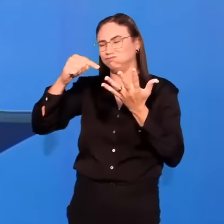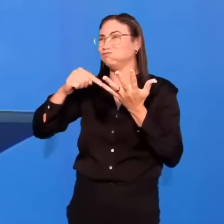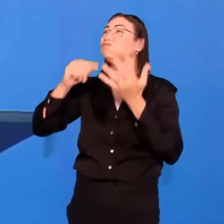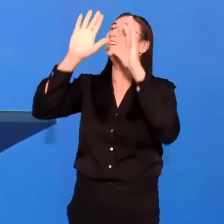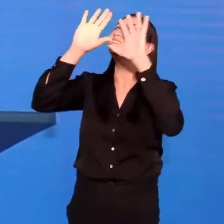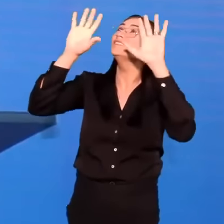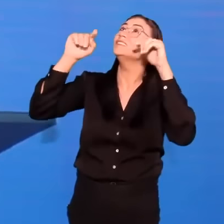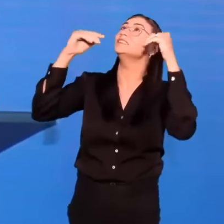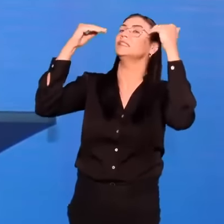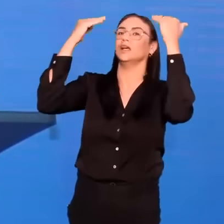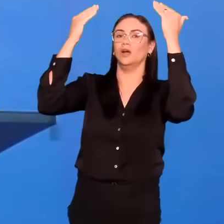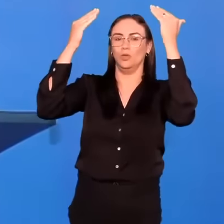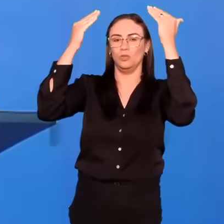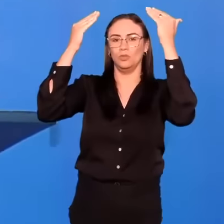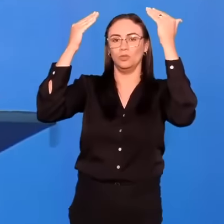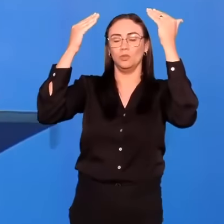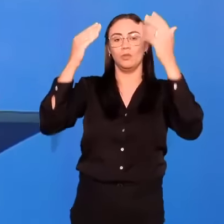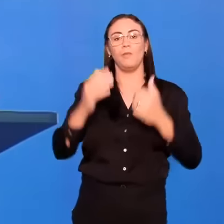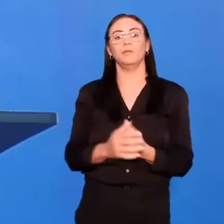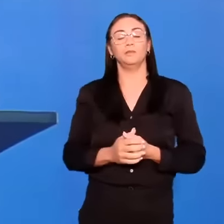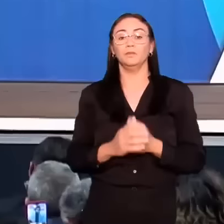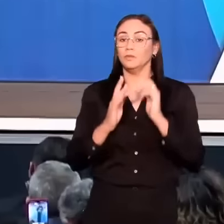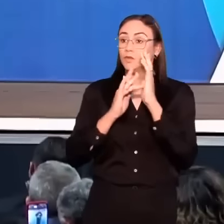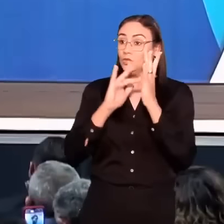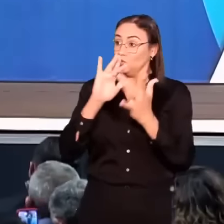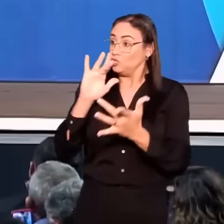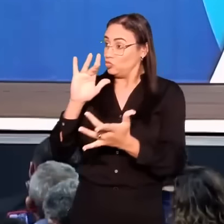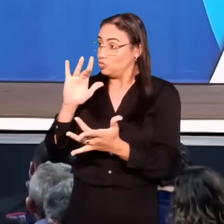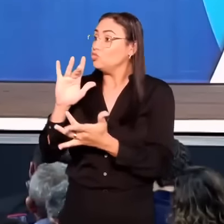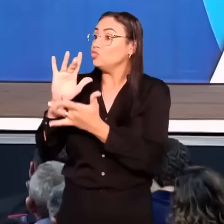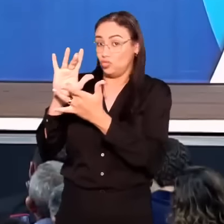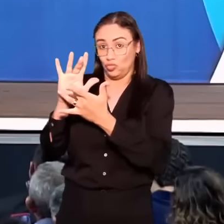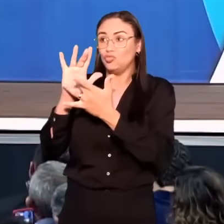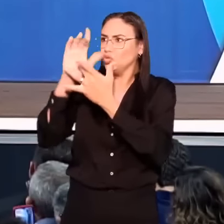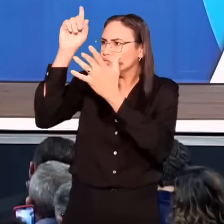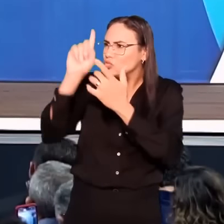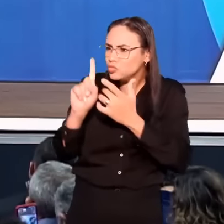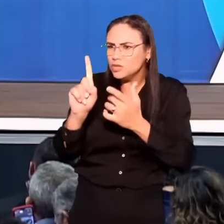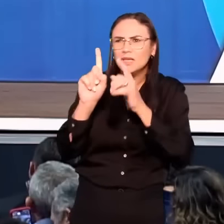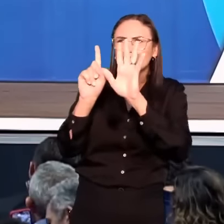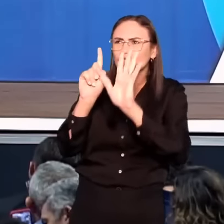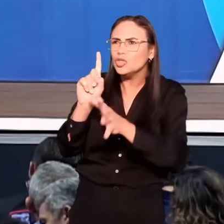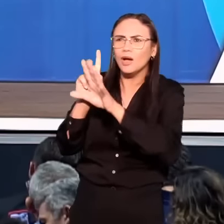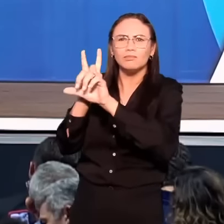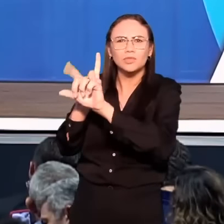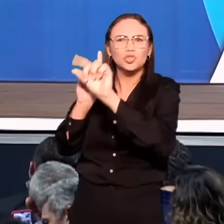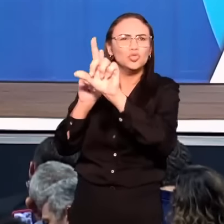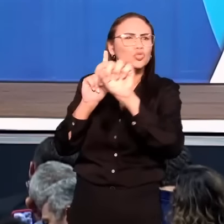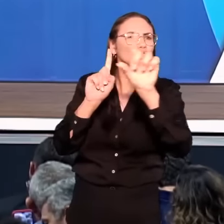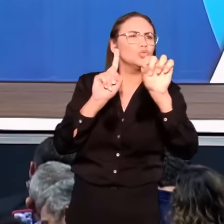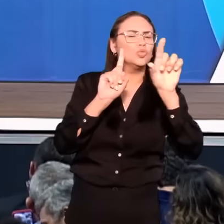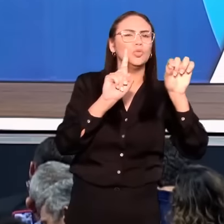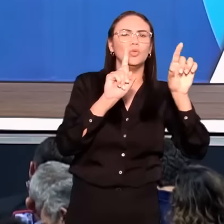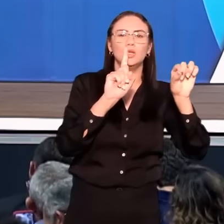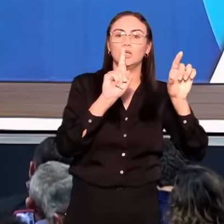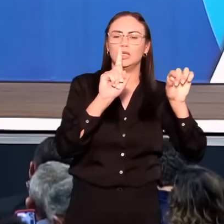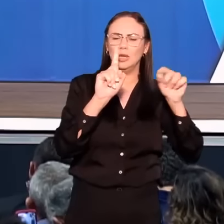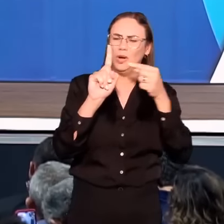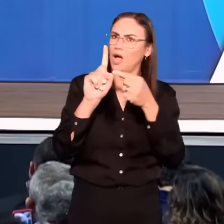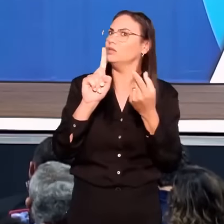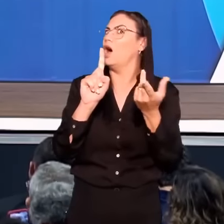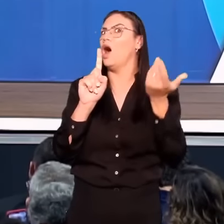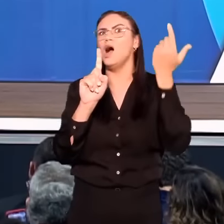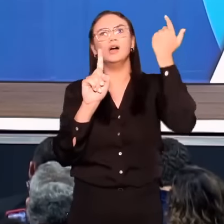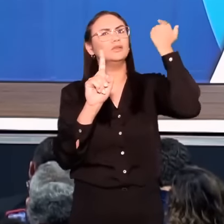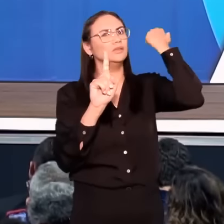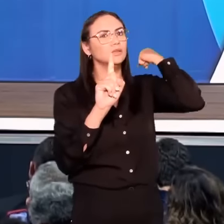Cristo. Assim como nos escolheu. Olha só. Doutrina da eleição. Nos escolheu. Nele antes da fundação